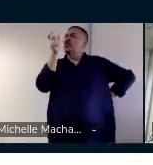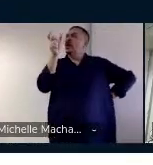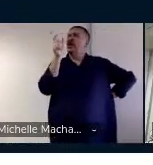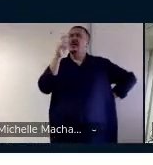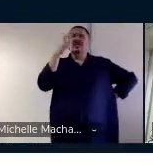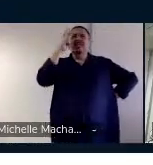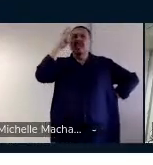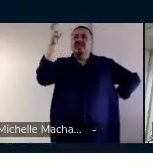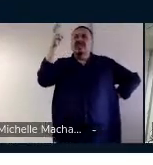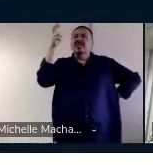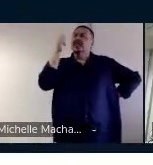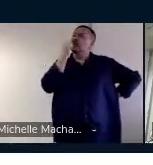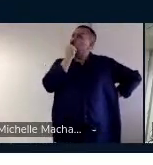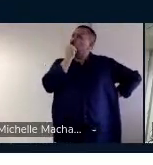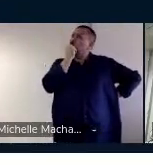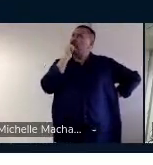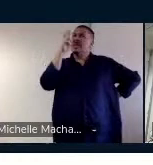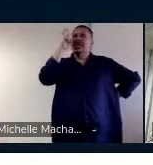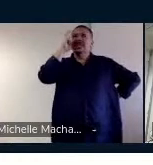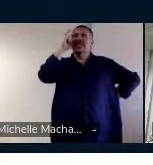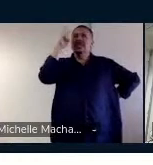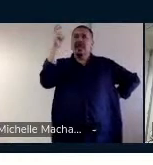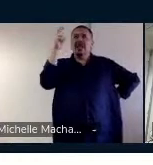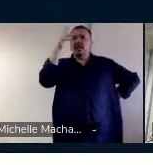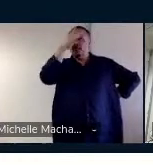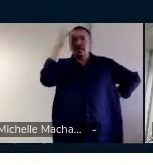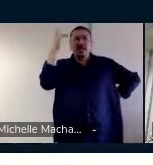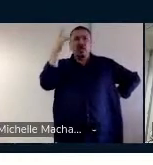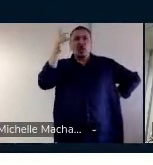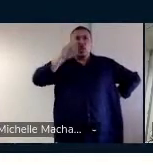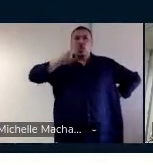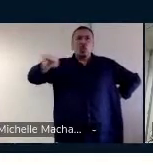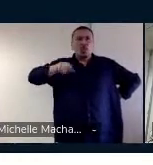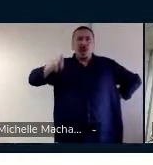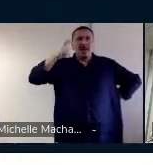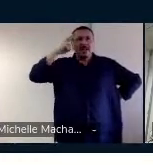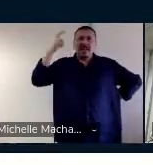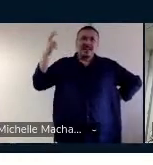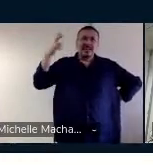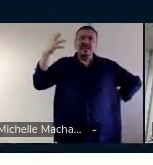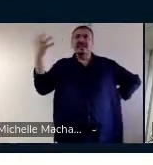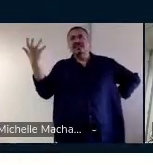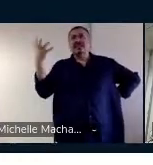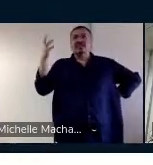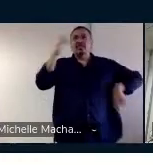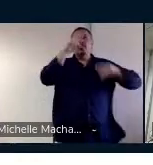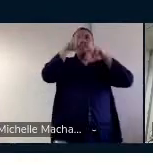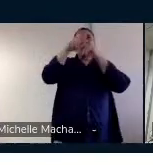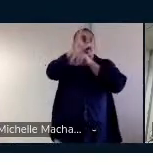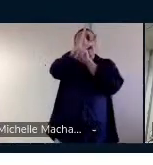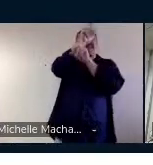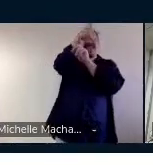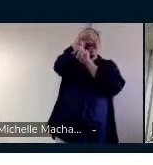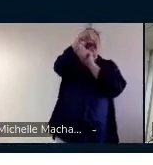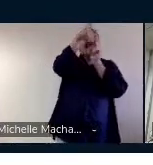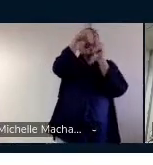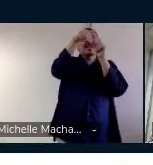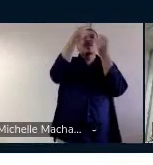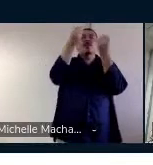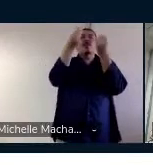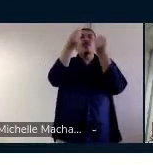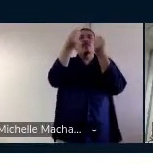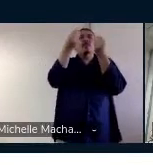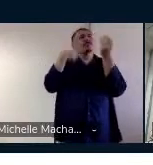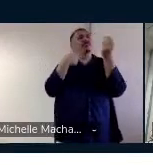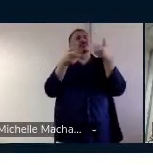inteligente, ela falou inteligente significa que a pessoa não é inteligente, no sentido, assim, o sufixo está negando uma coisa porque